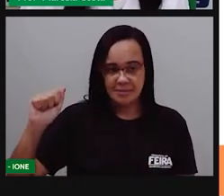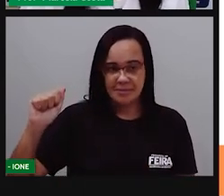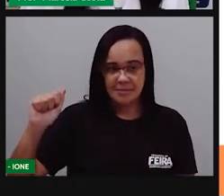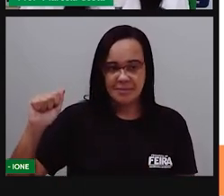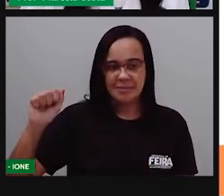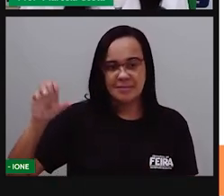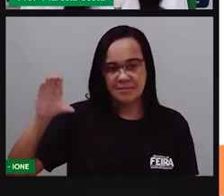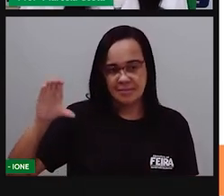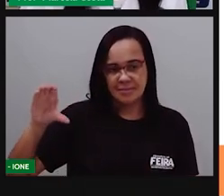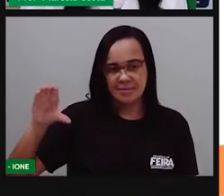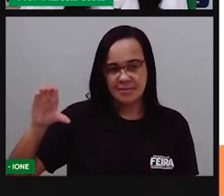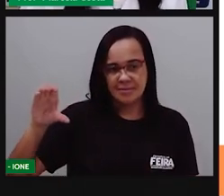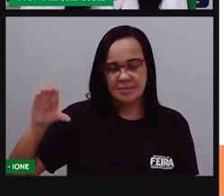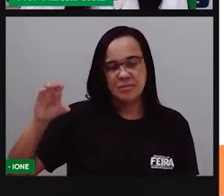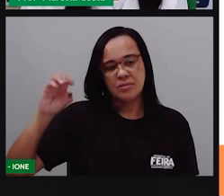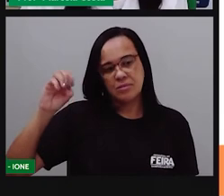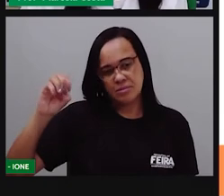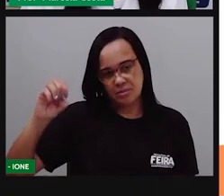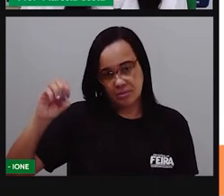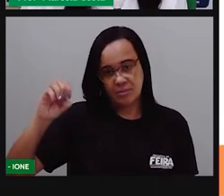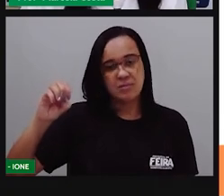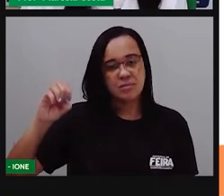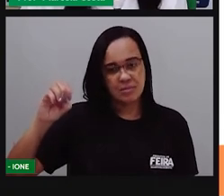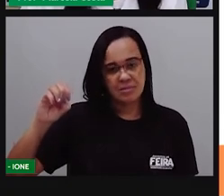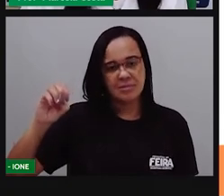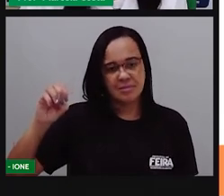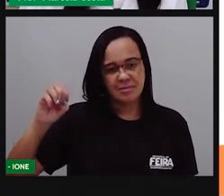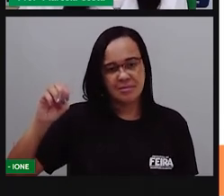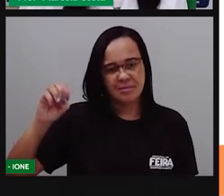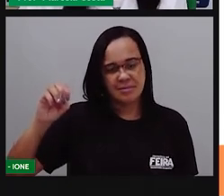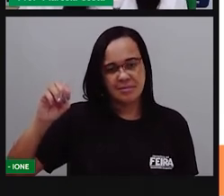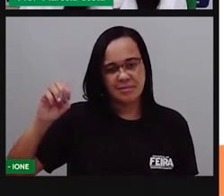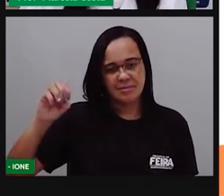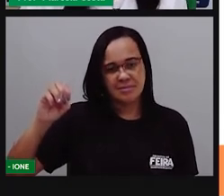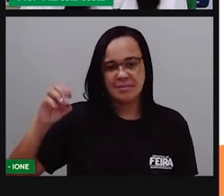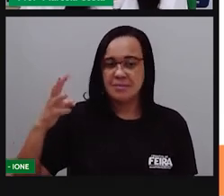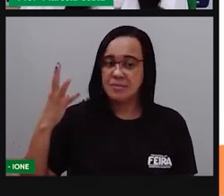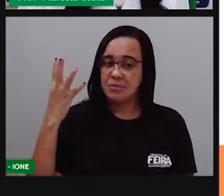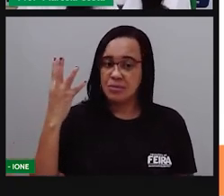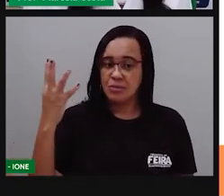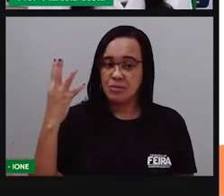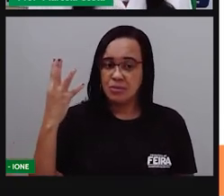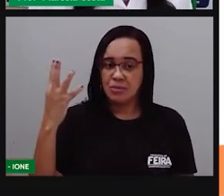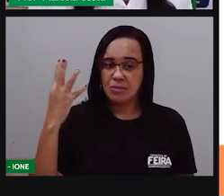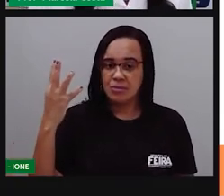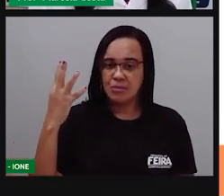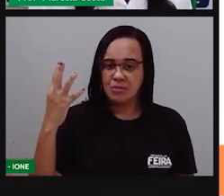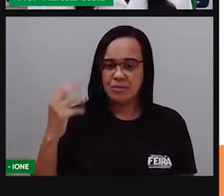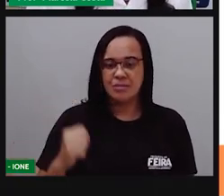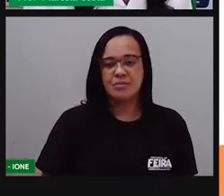C O Quatro letras.